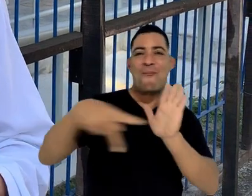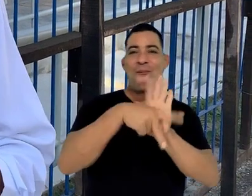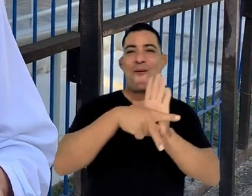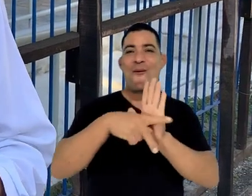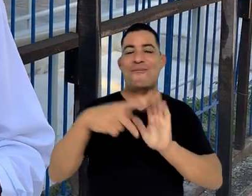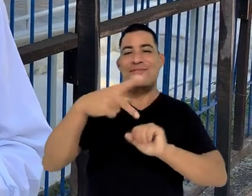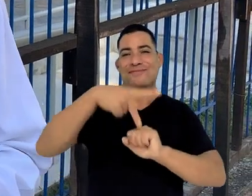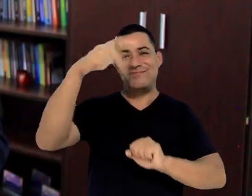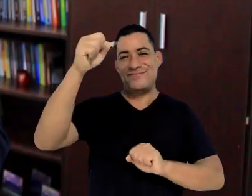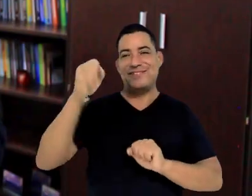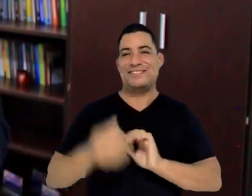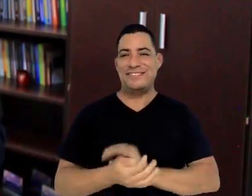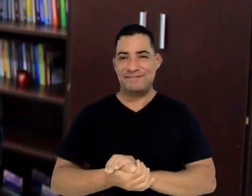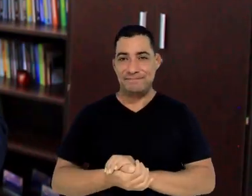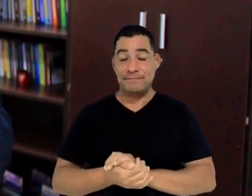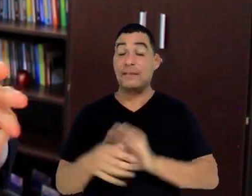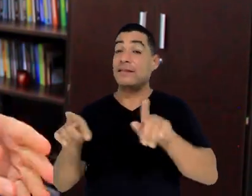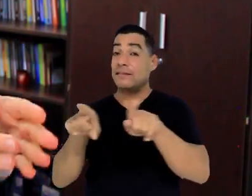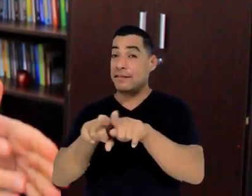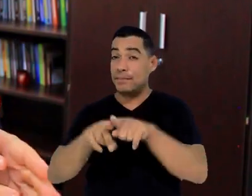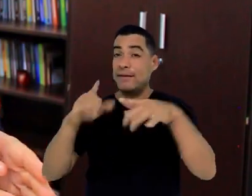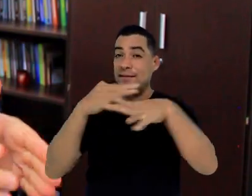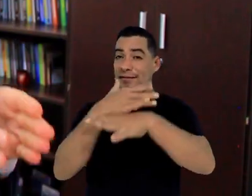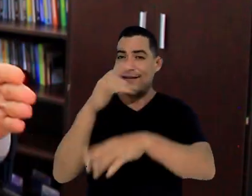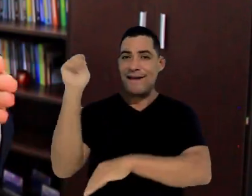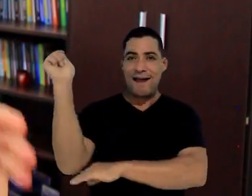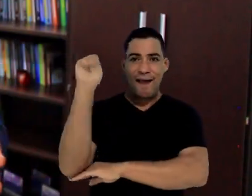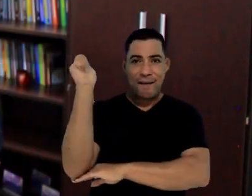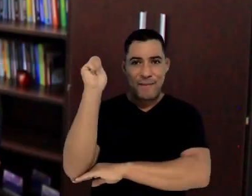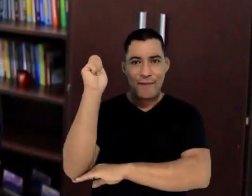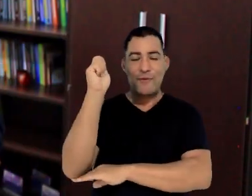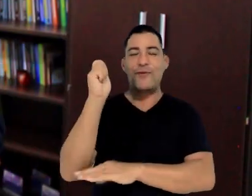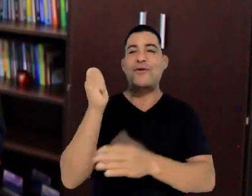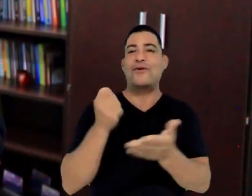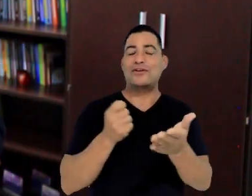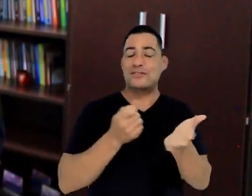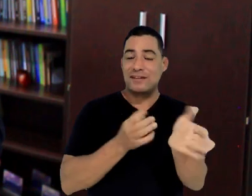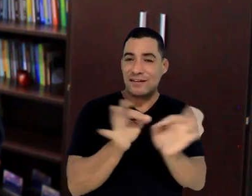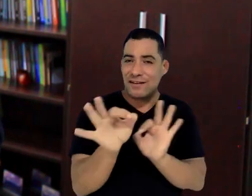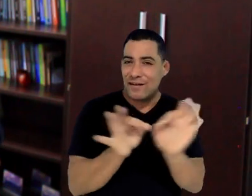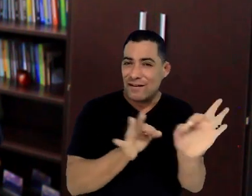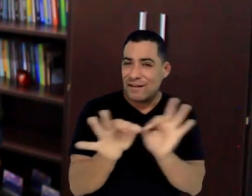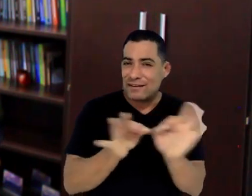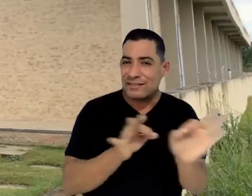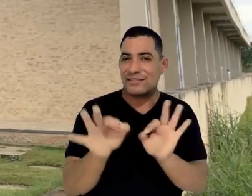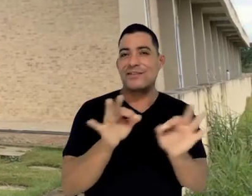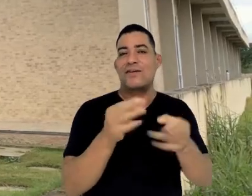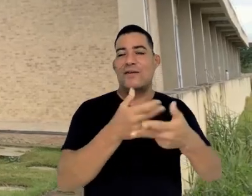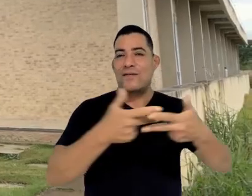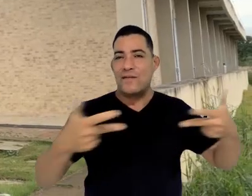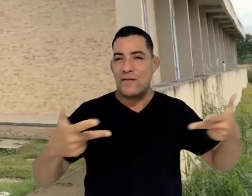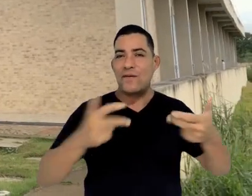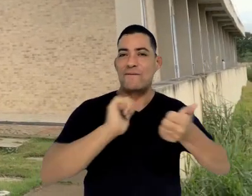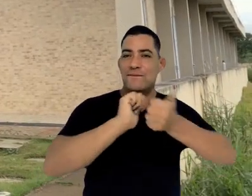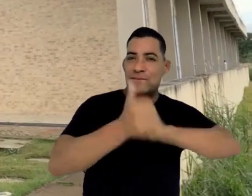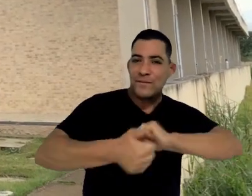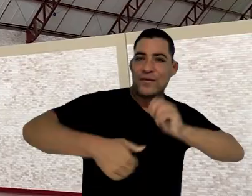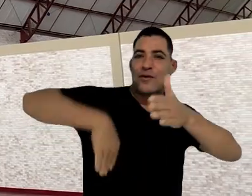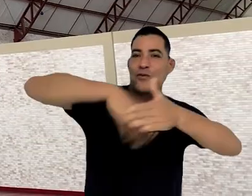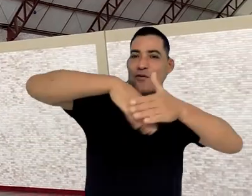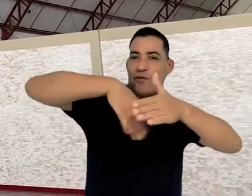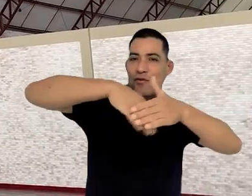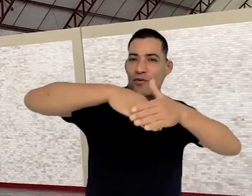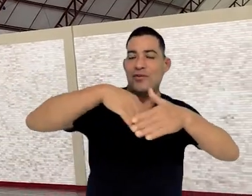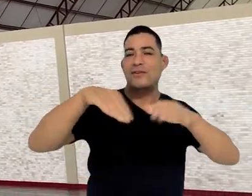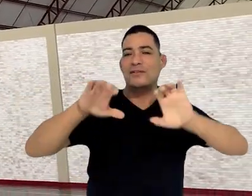espaço alternativo. Por fim, em Amargosa, autorizamos a construção do sistema de captação de águas pluviais do